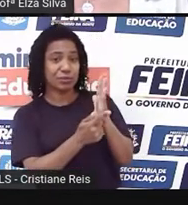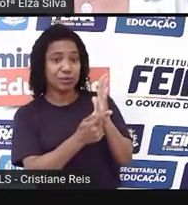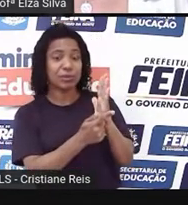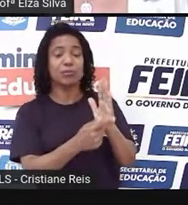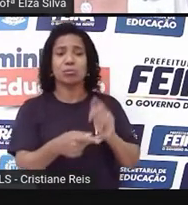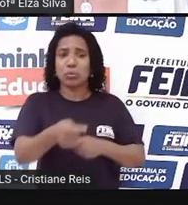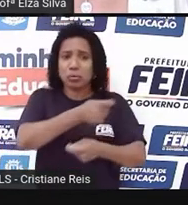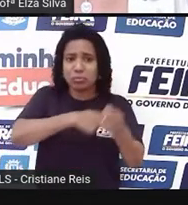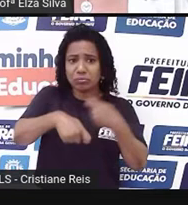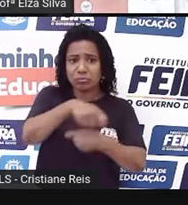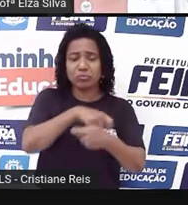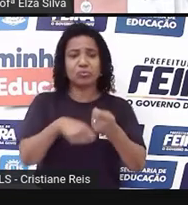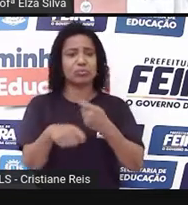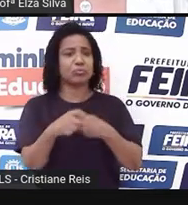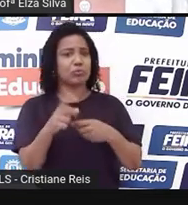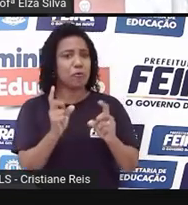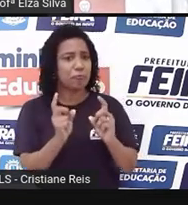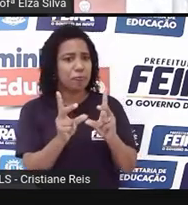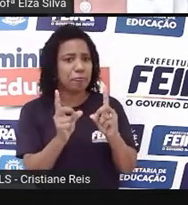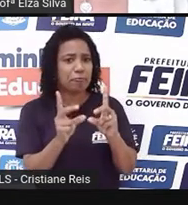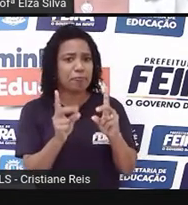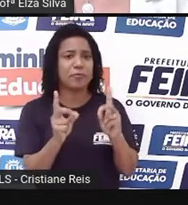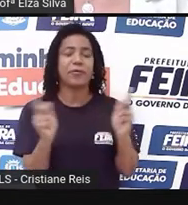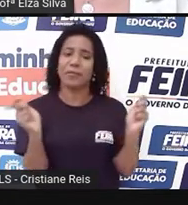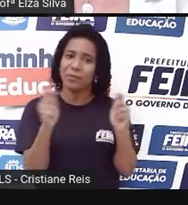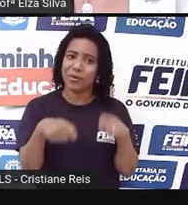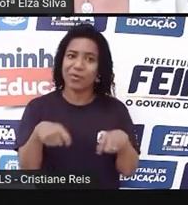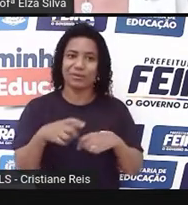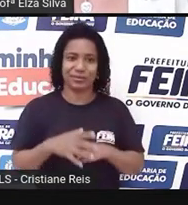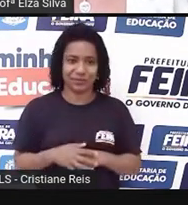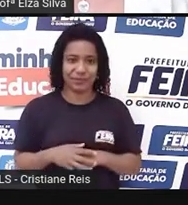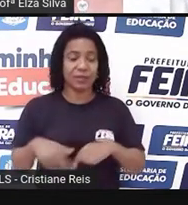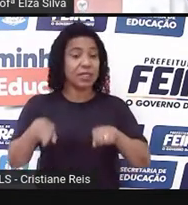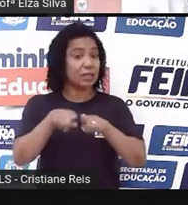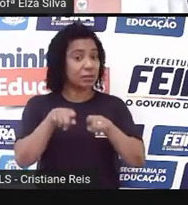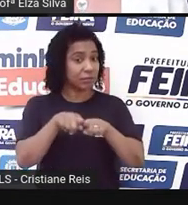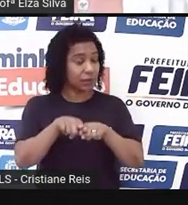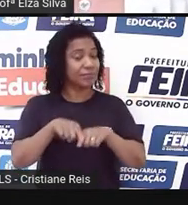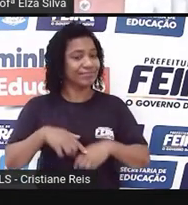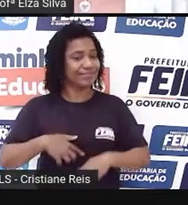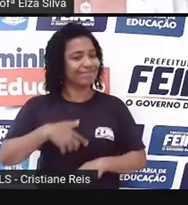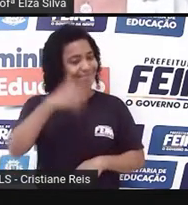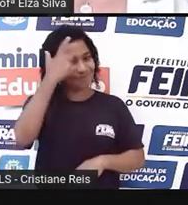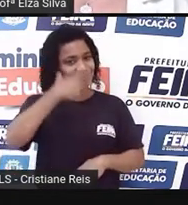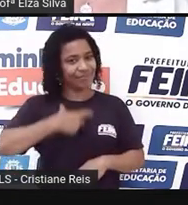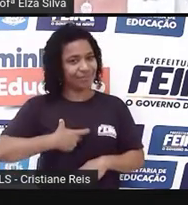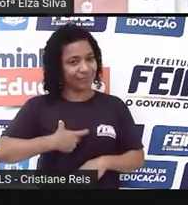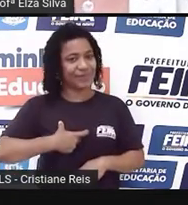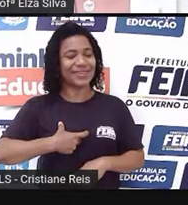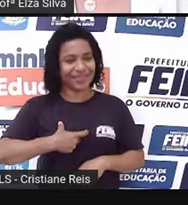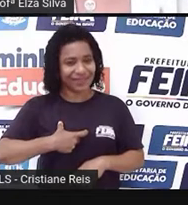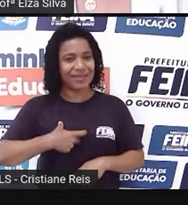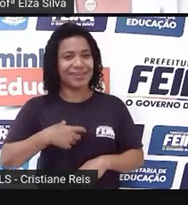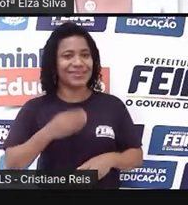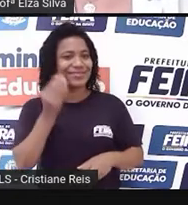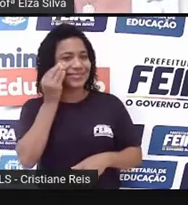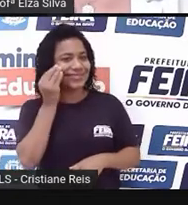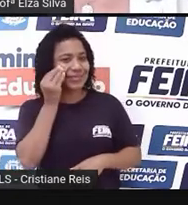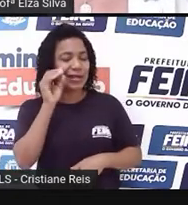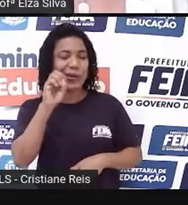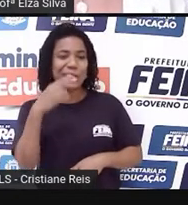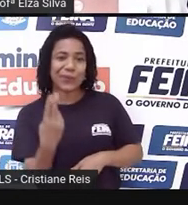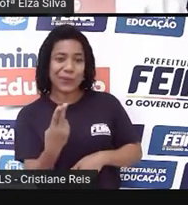comerciais e também para se apresentar ou enviar um currículo para concorrer a uma